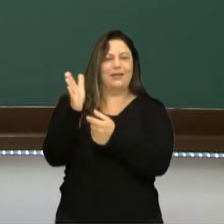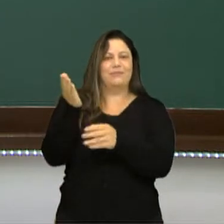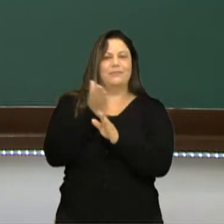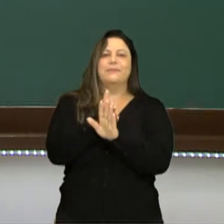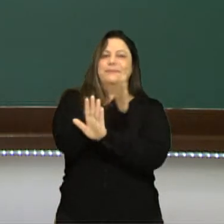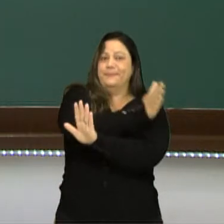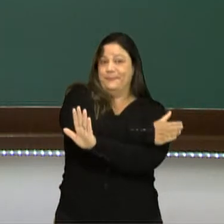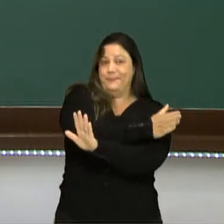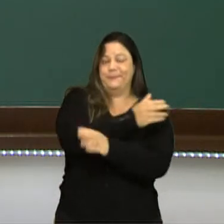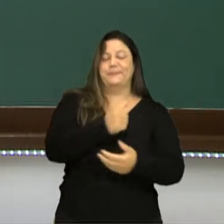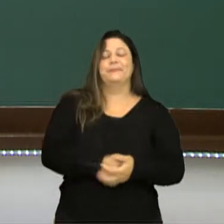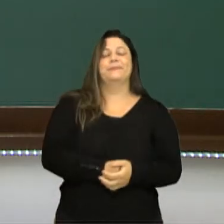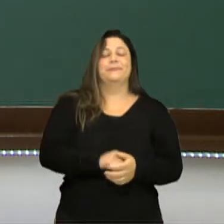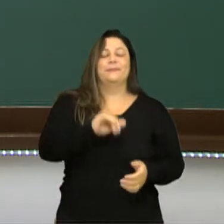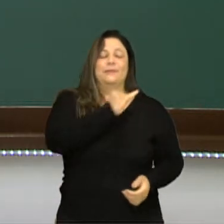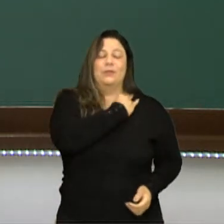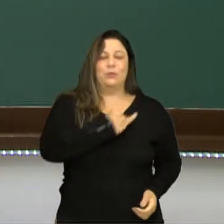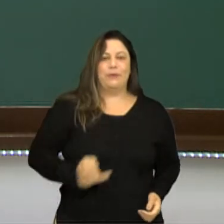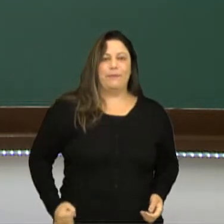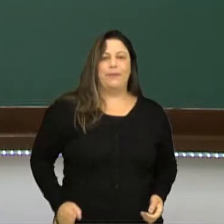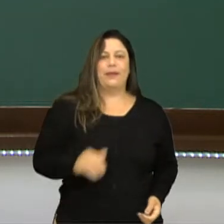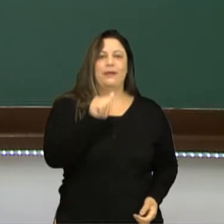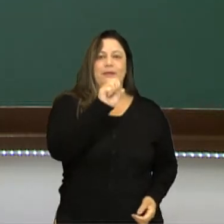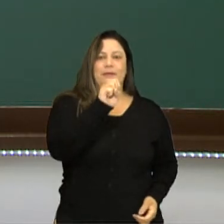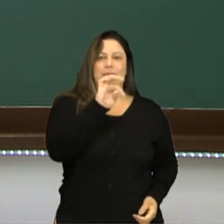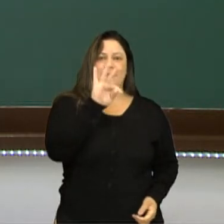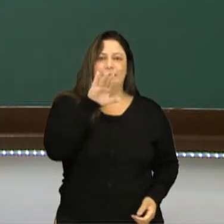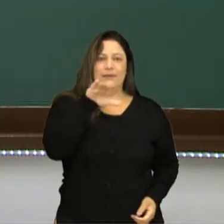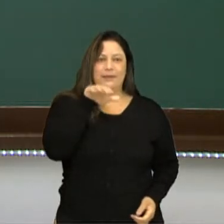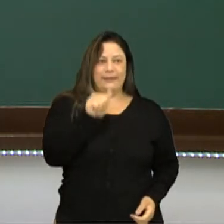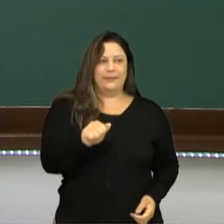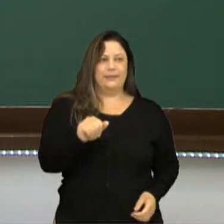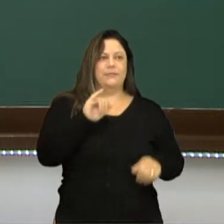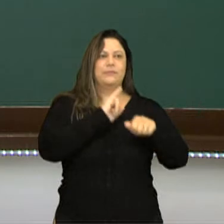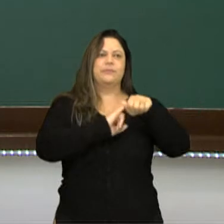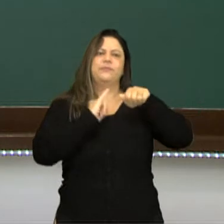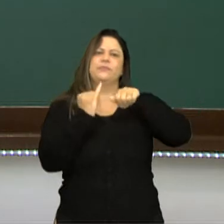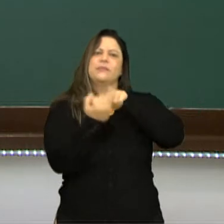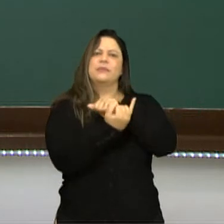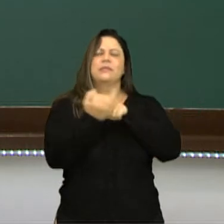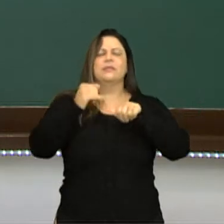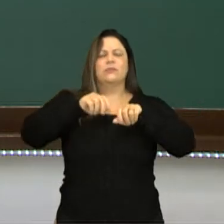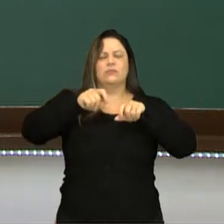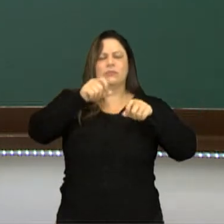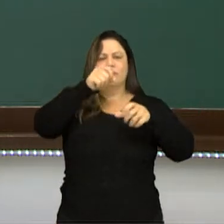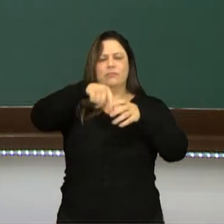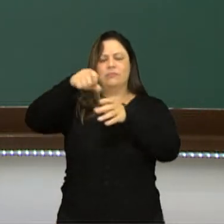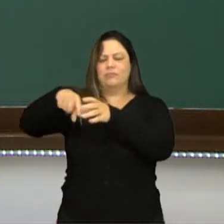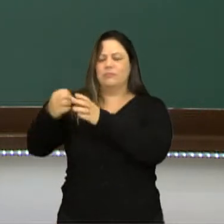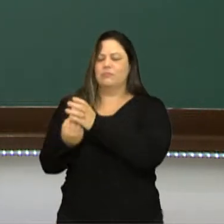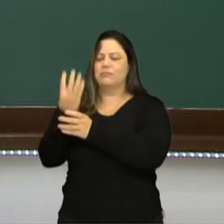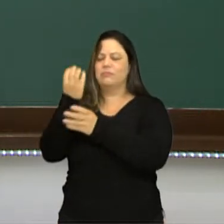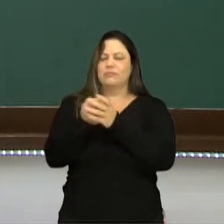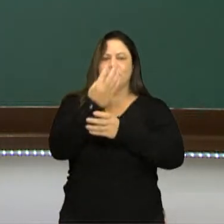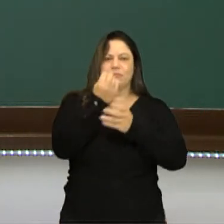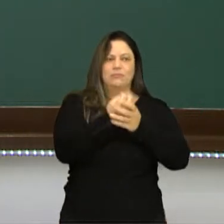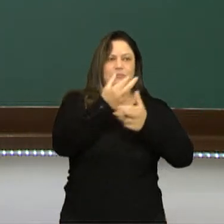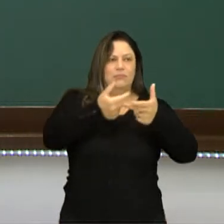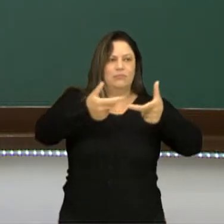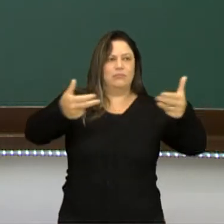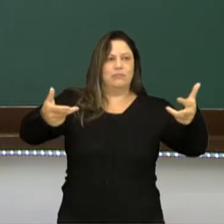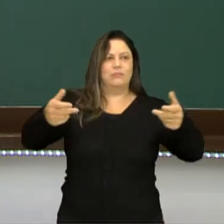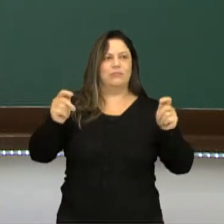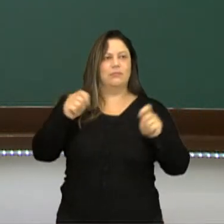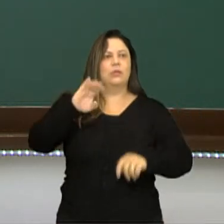do Império Azteca. Aqui as ilhas artificiais para o cultivo, né? As chamadas chinampas.